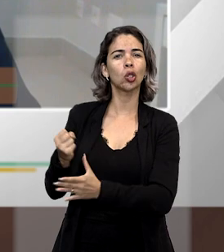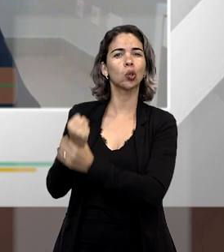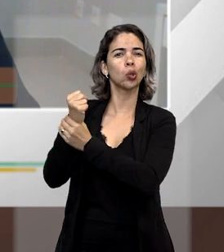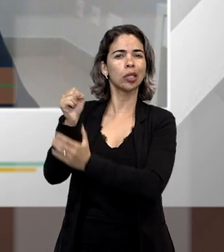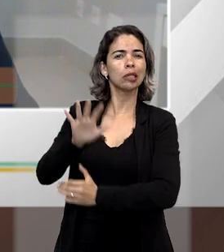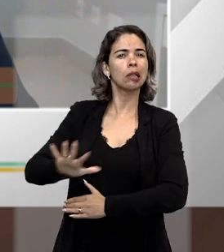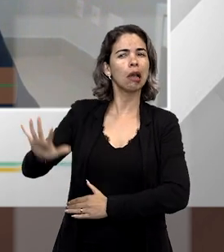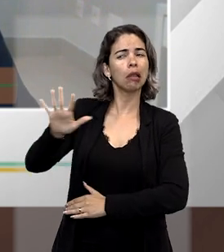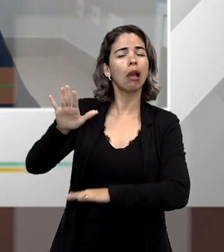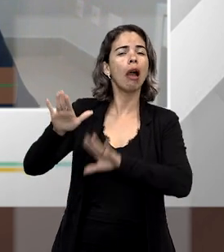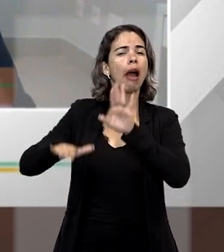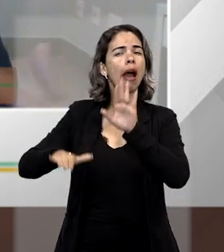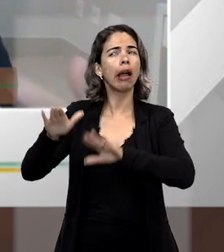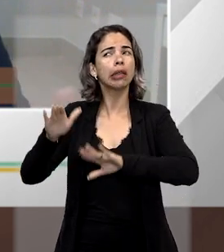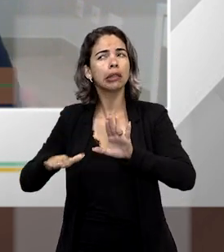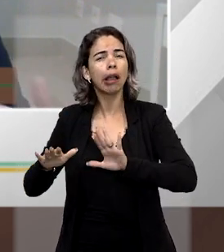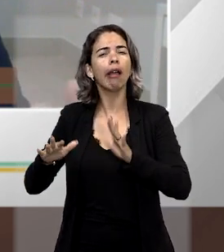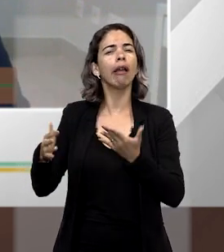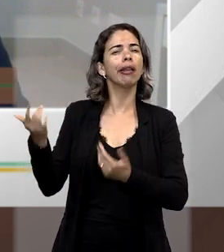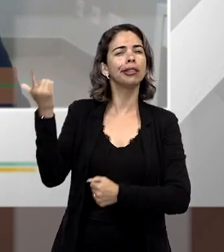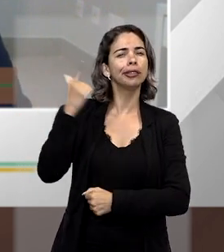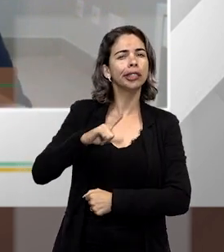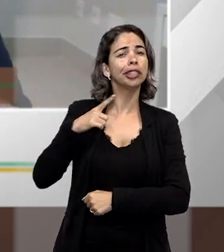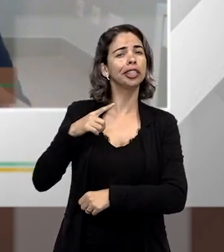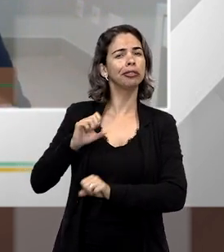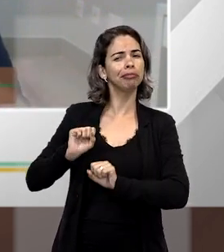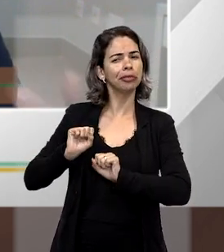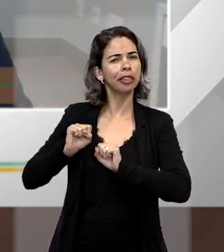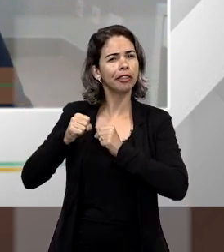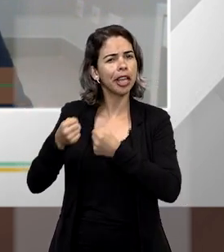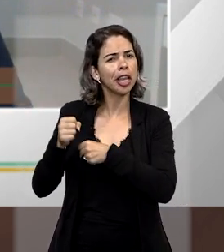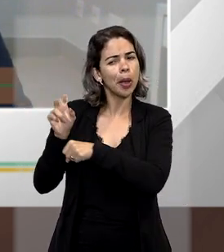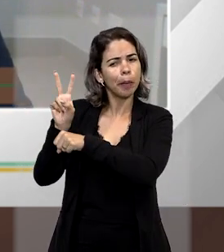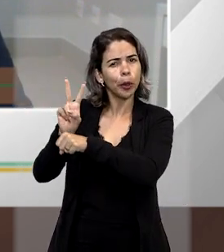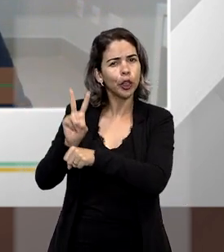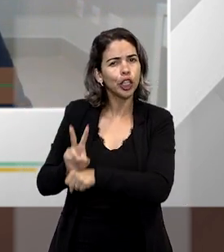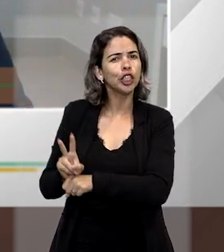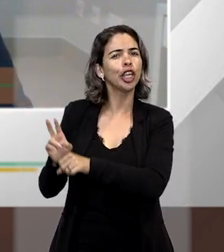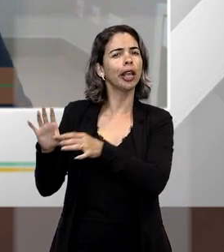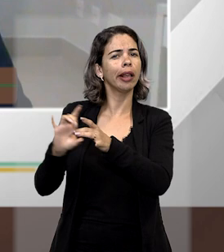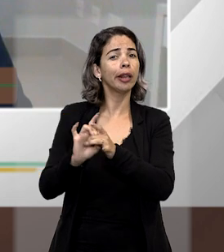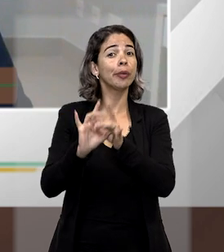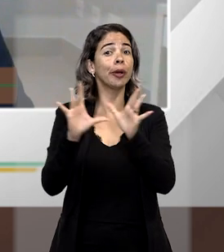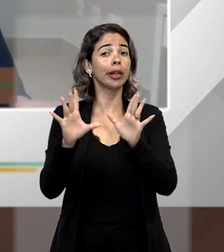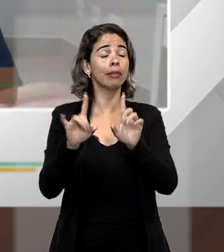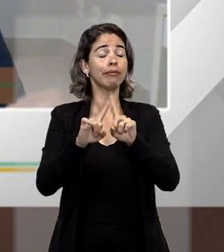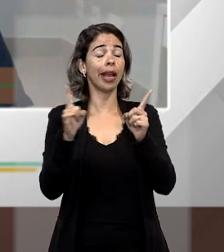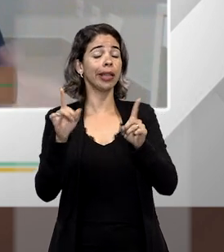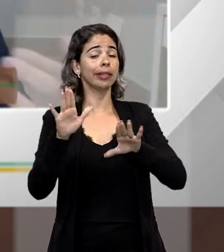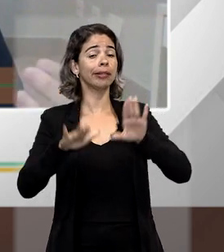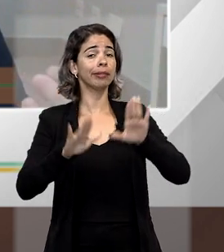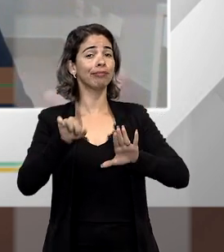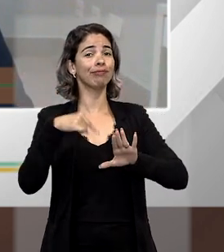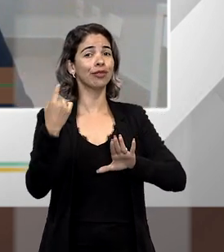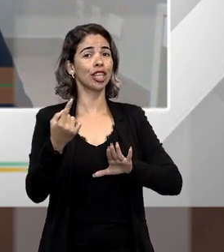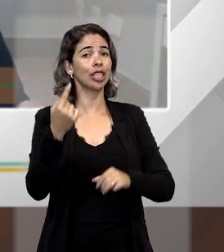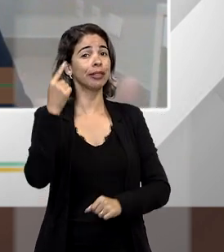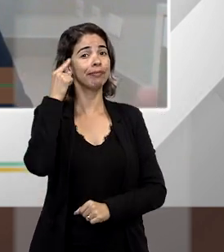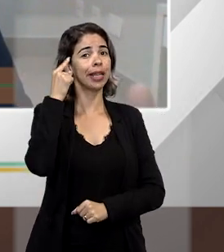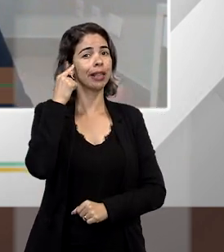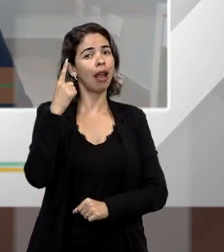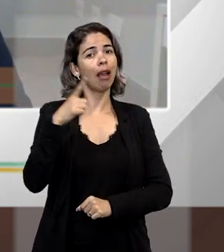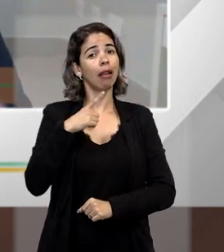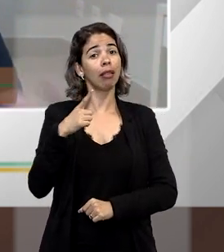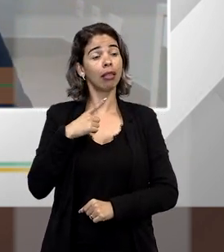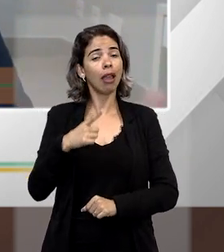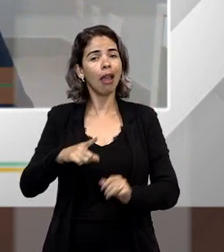era a Lei de Segurança Nacional, que por vezes resvalava na defesa e no interesse da democracia, e por vezes nós podíamos